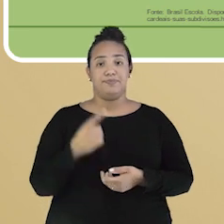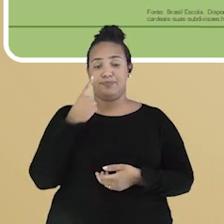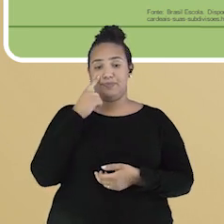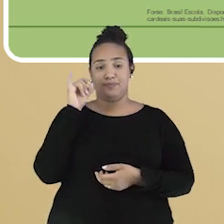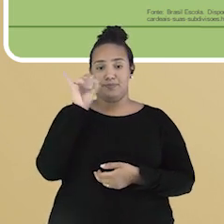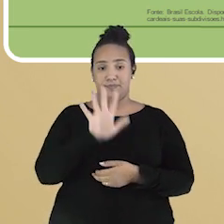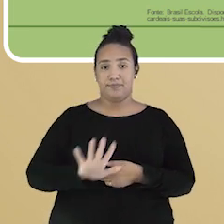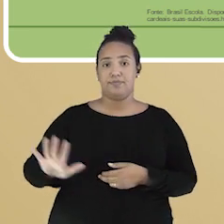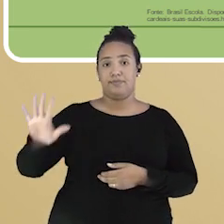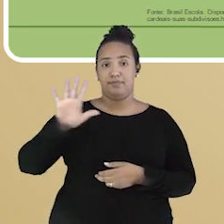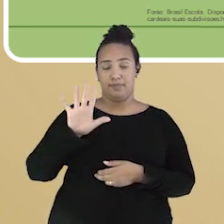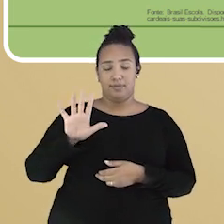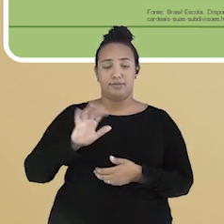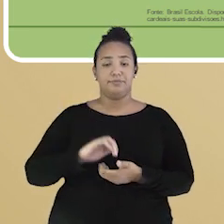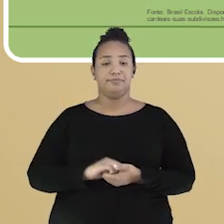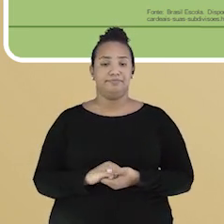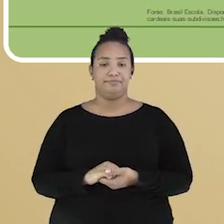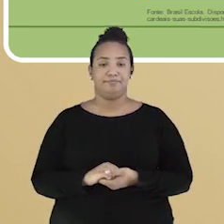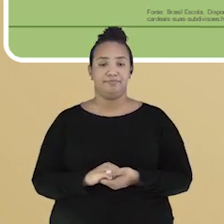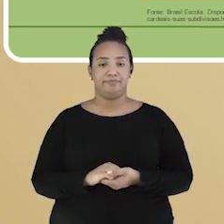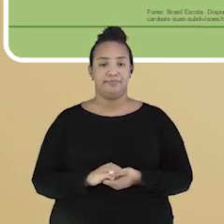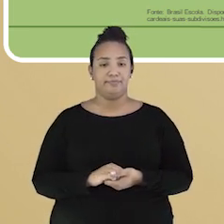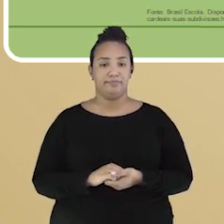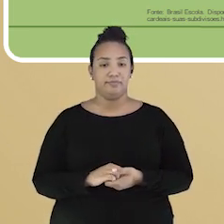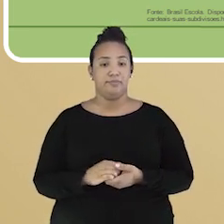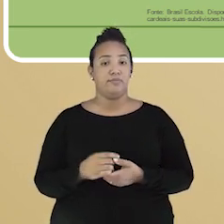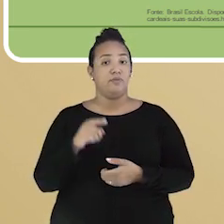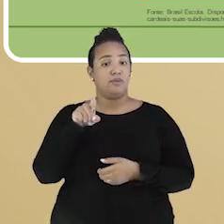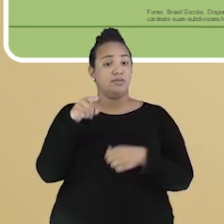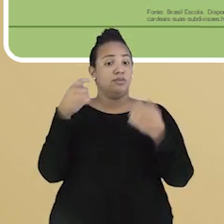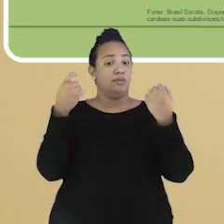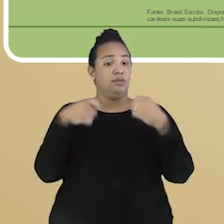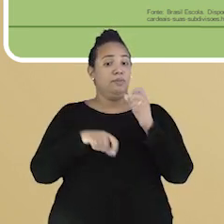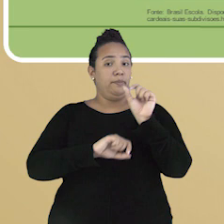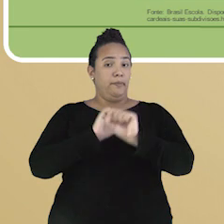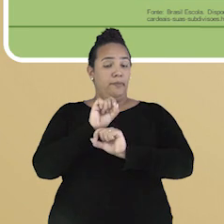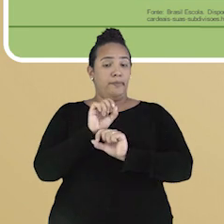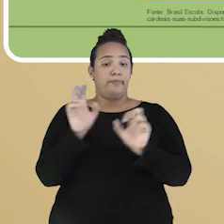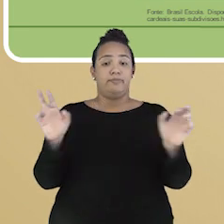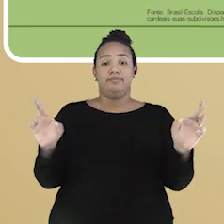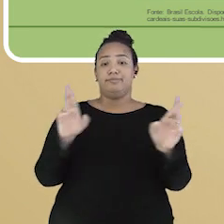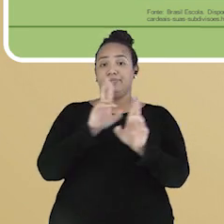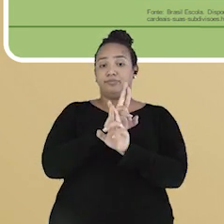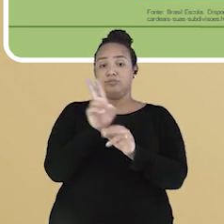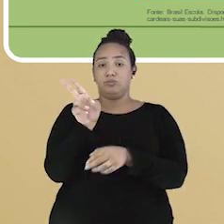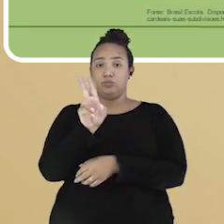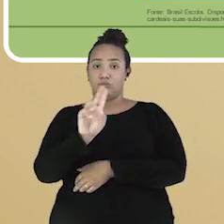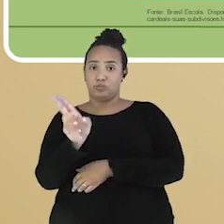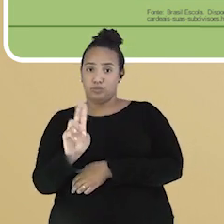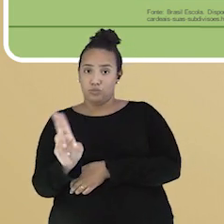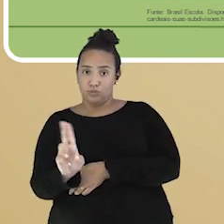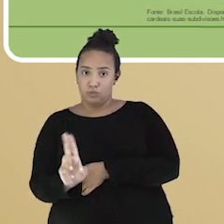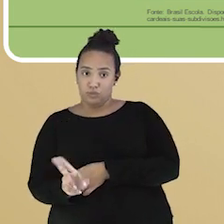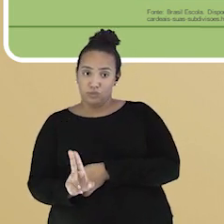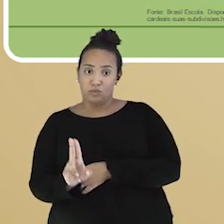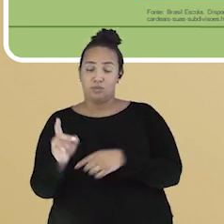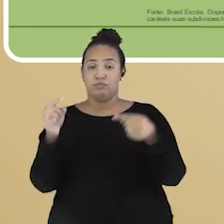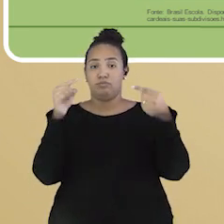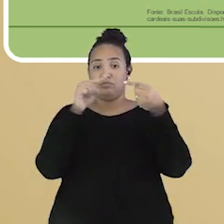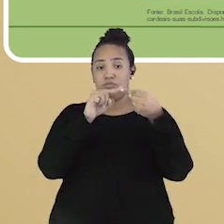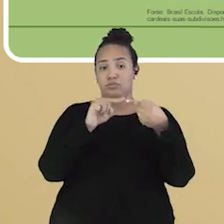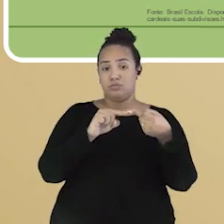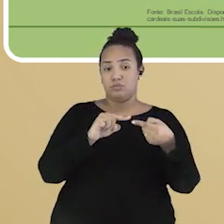Temos na imagem, então, a rosa dos ventos. E a sua tarefa será relacionar, ligar os nomes dos pontos